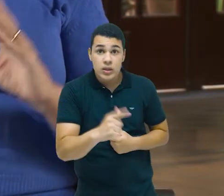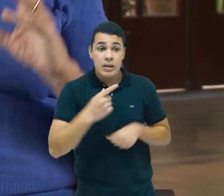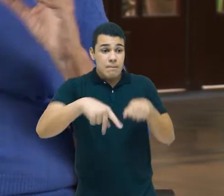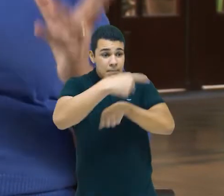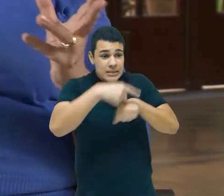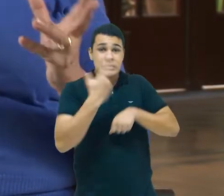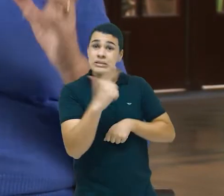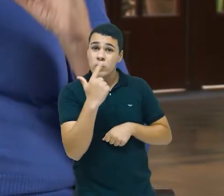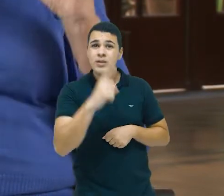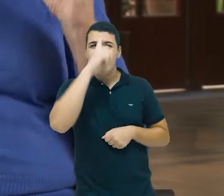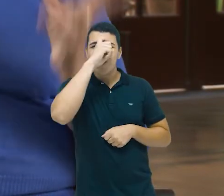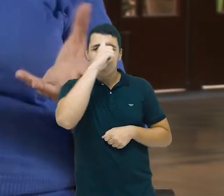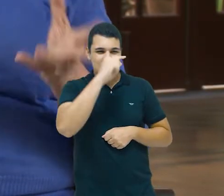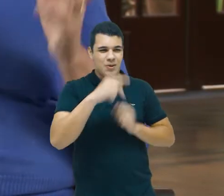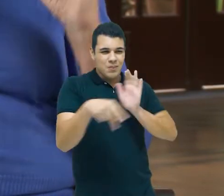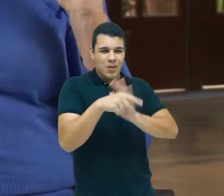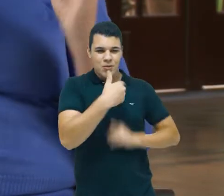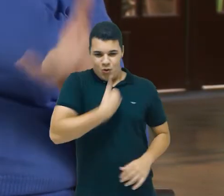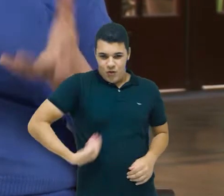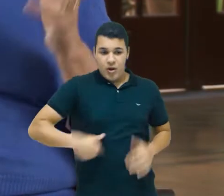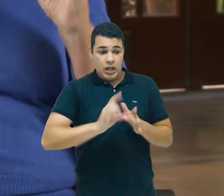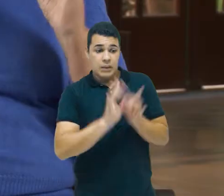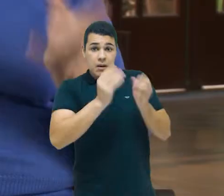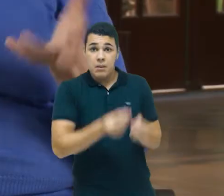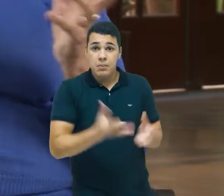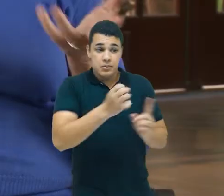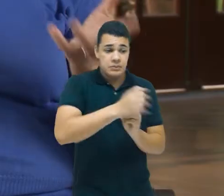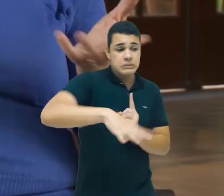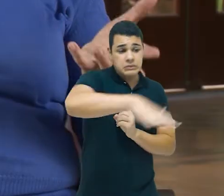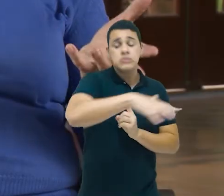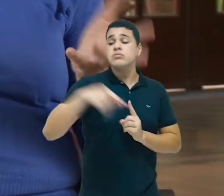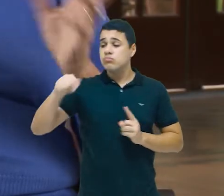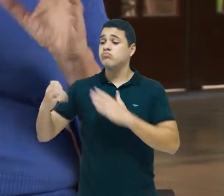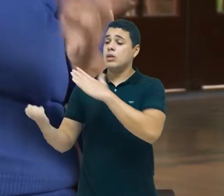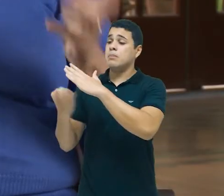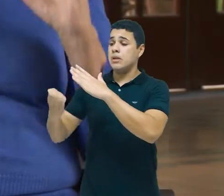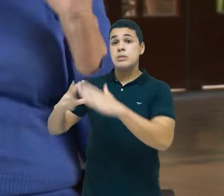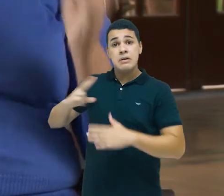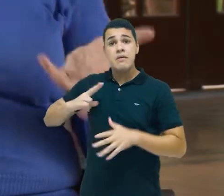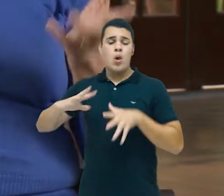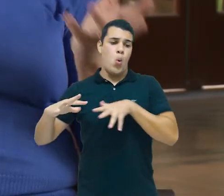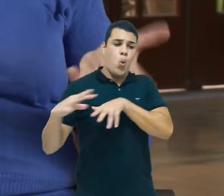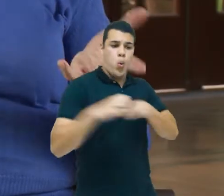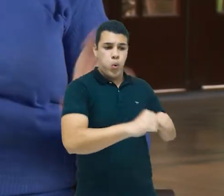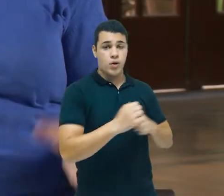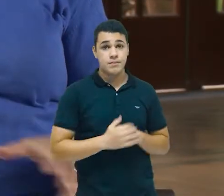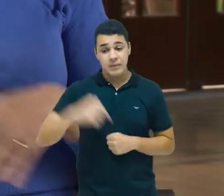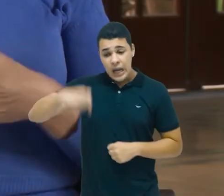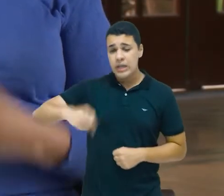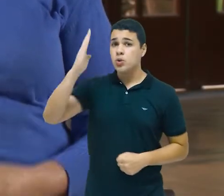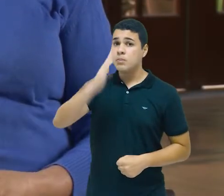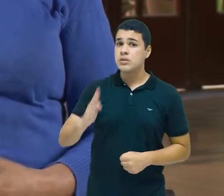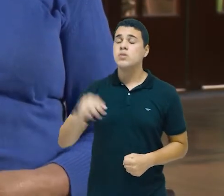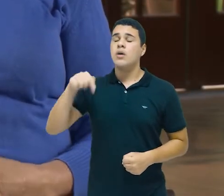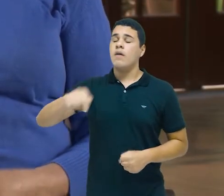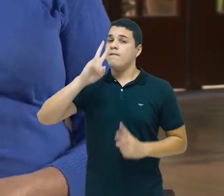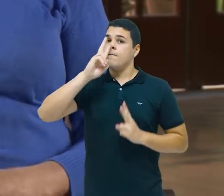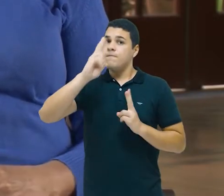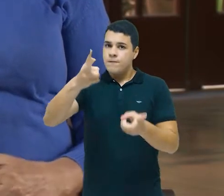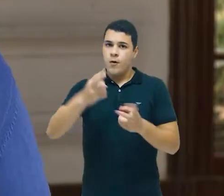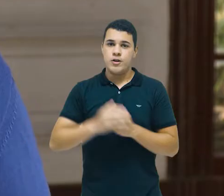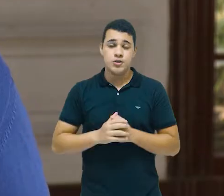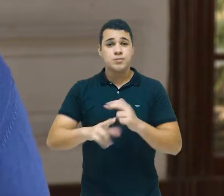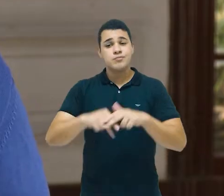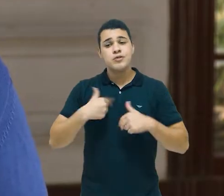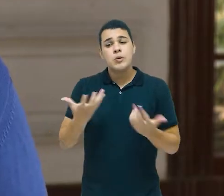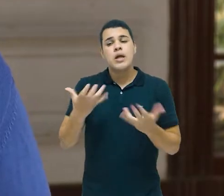de saúde, viceja um setor privado forte no Brasil, é muito forte. E eu queria, então,